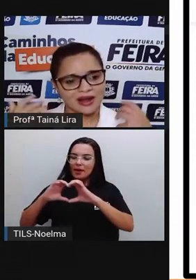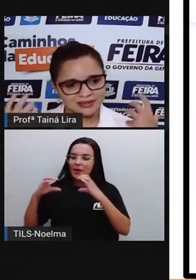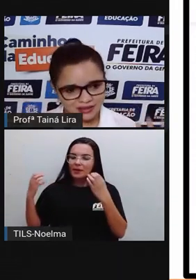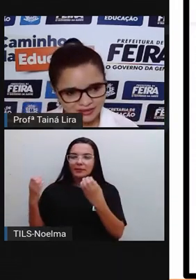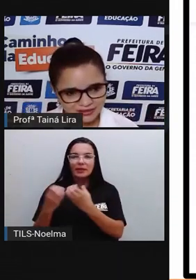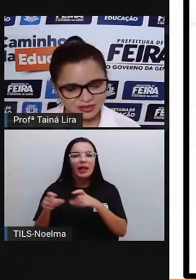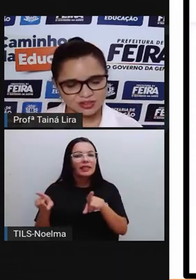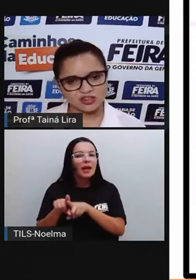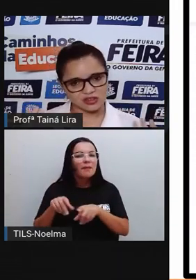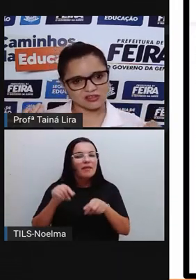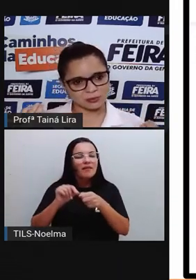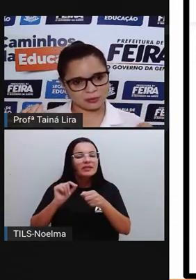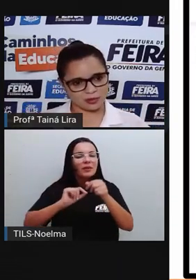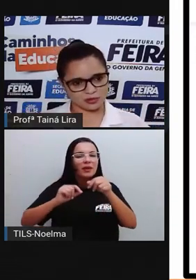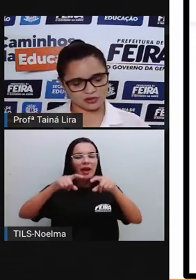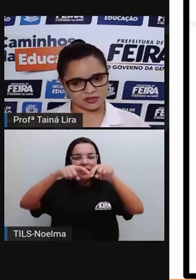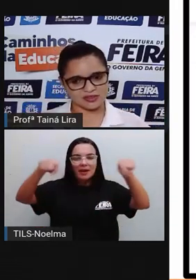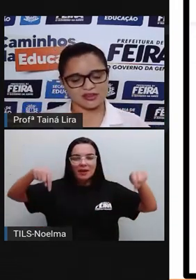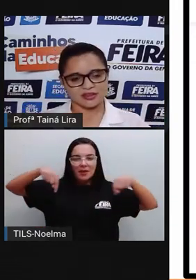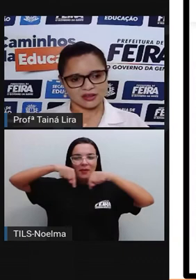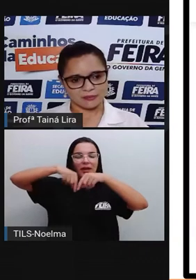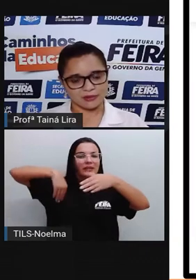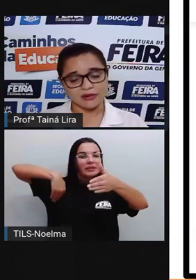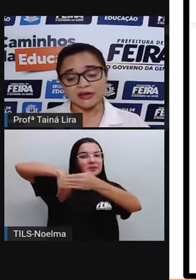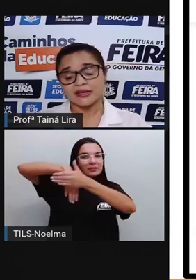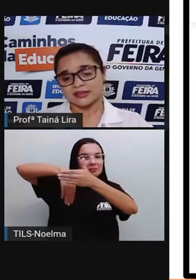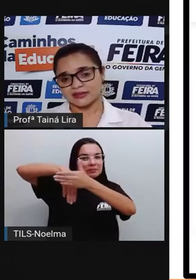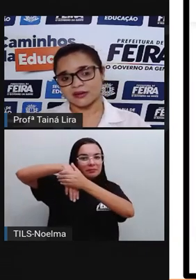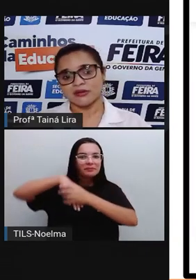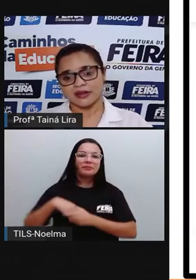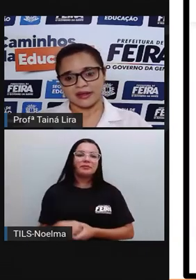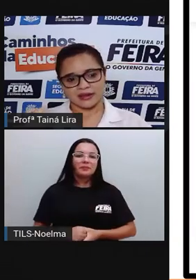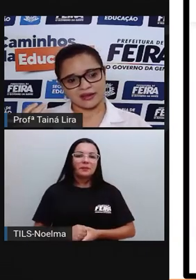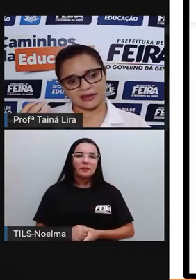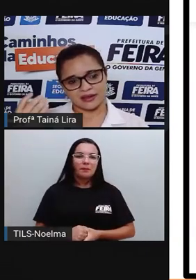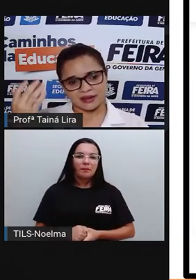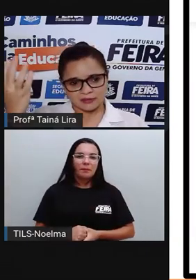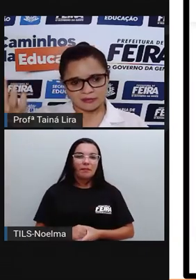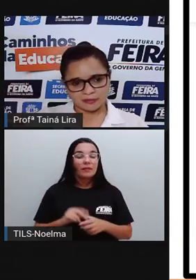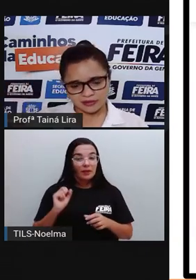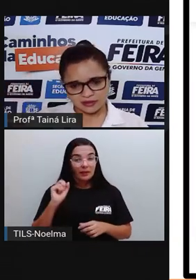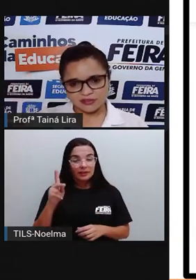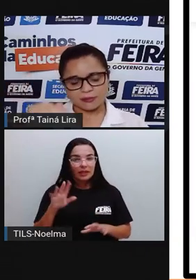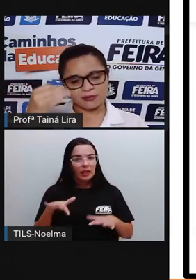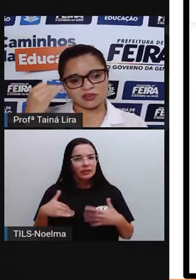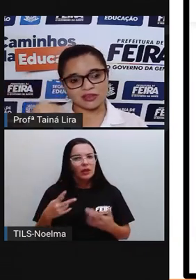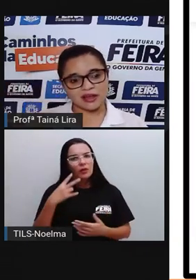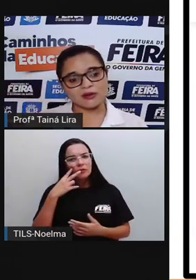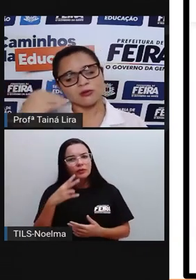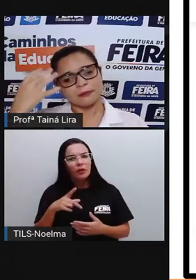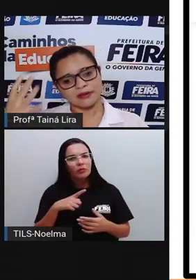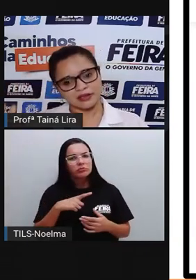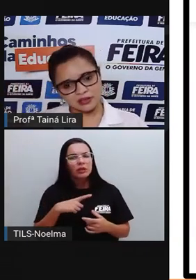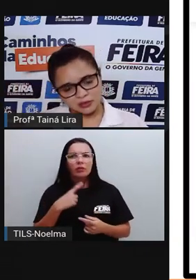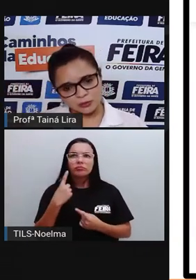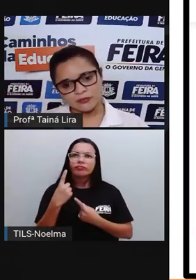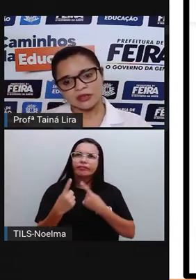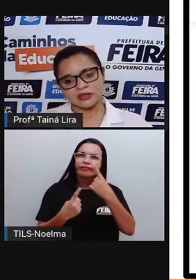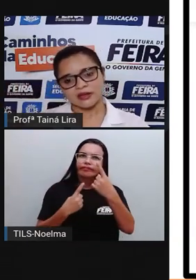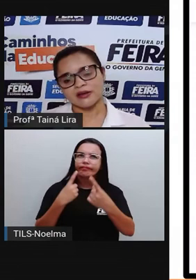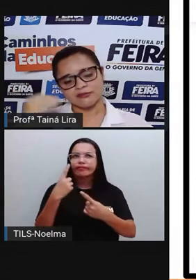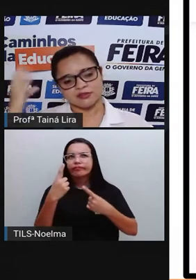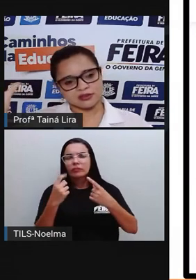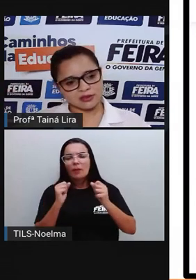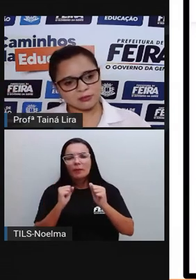quadra de esportes, tá bom? Então, é uma maneira, você pode estar acompanhando,